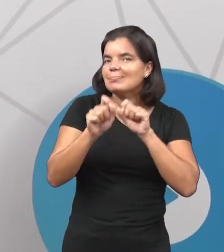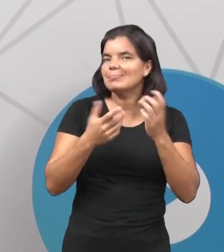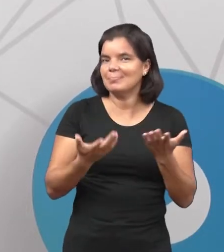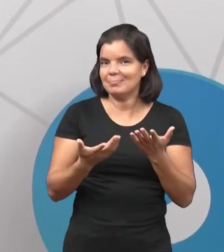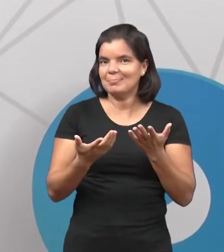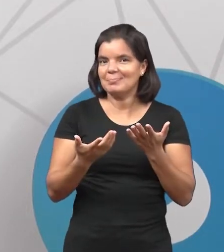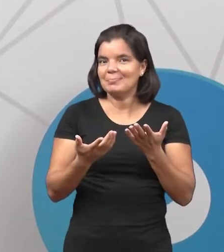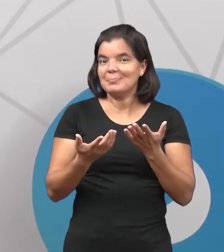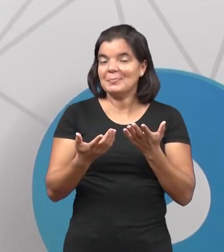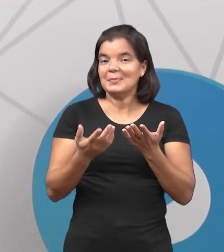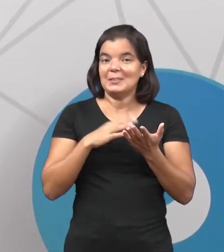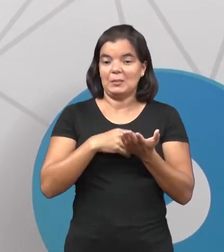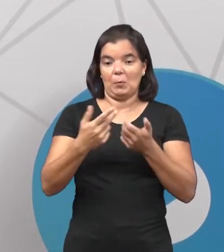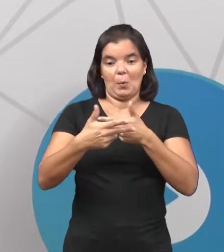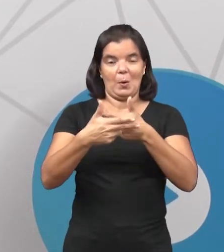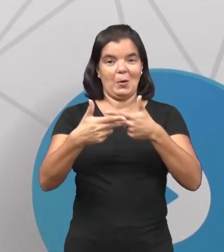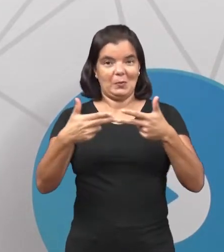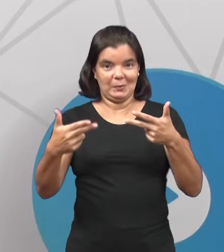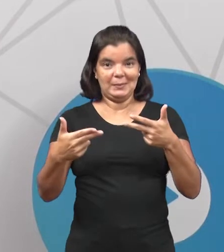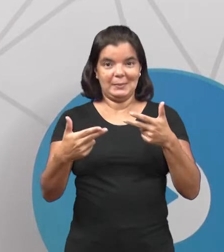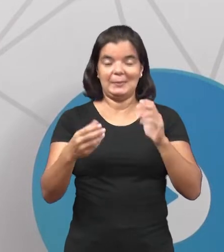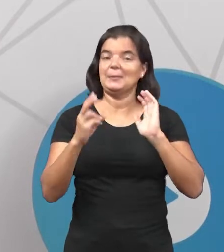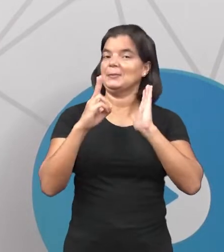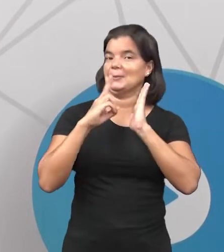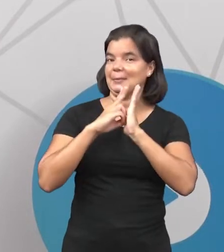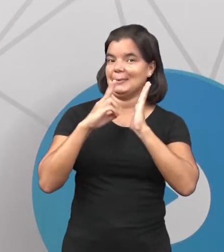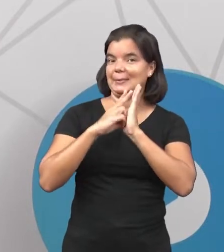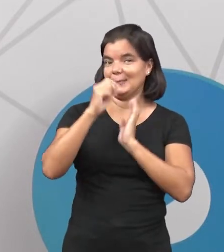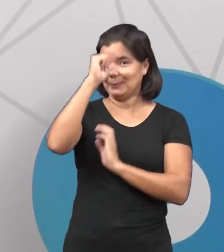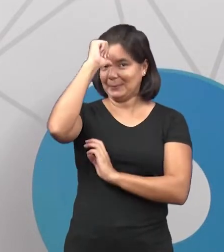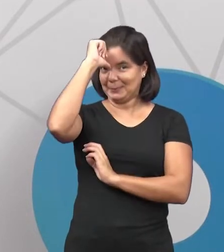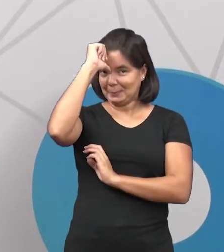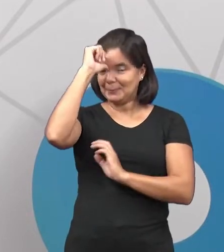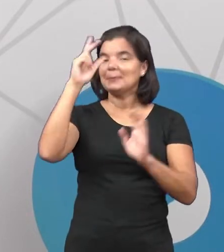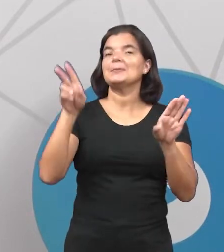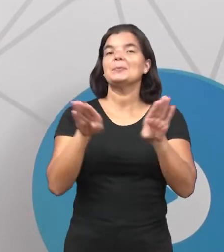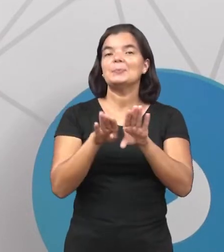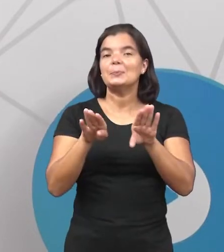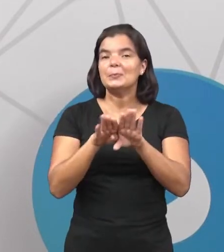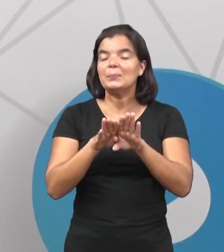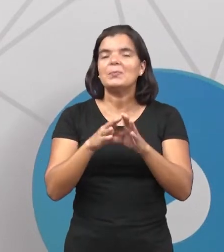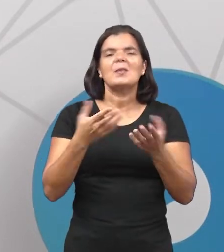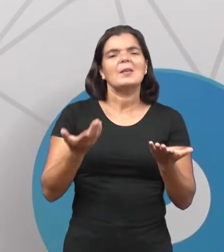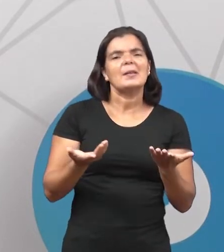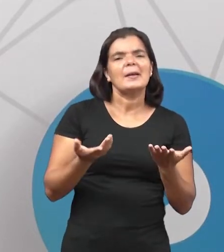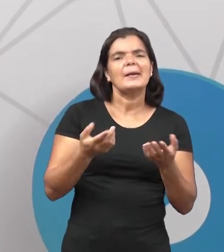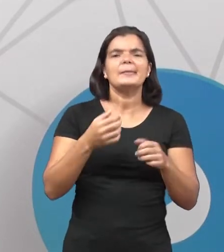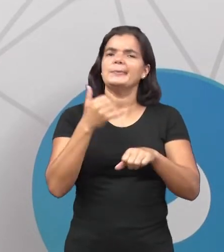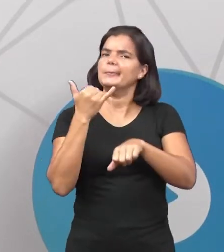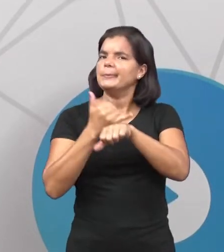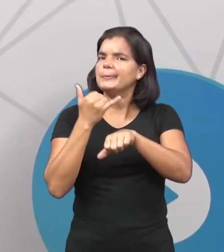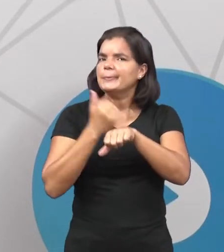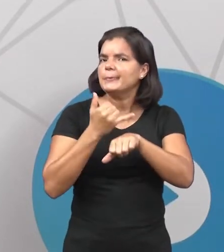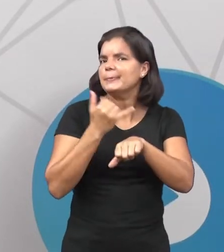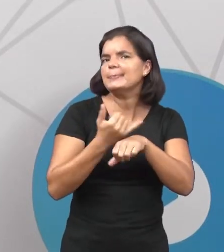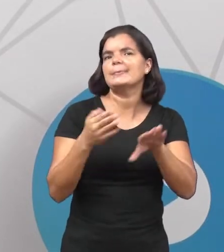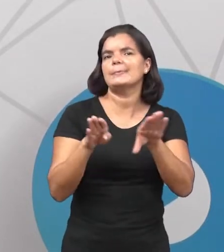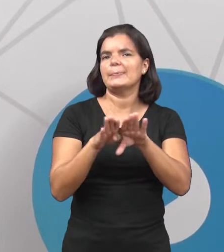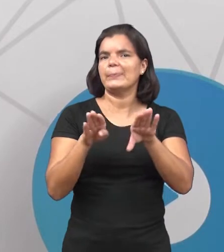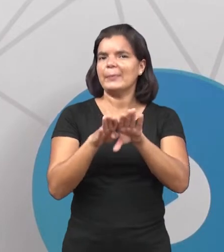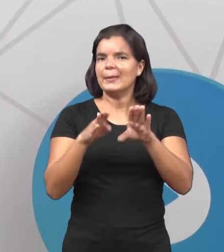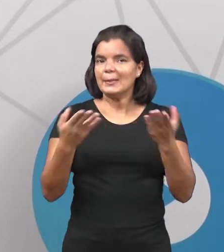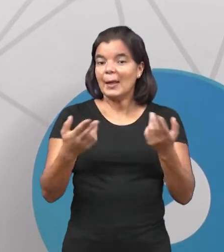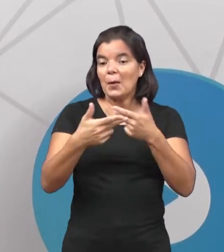Buscando as especiarias, né? Das índias. E também eles estavam buscando o que? A questão dos metais preciosos,